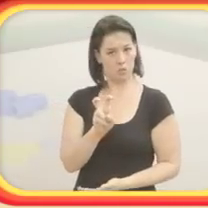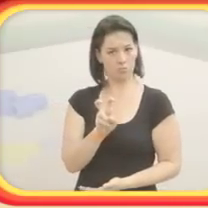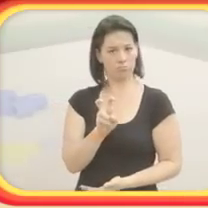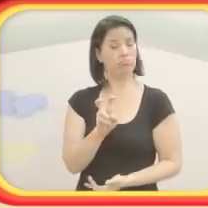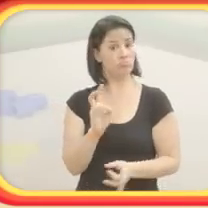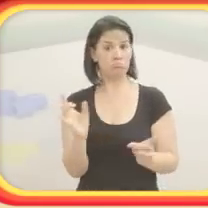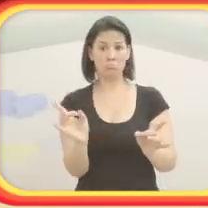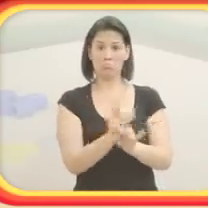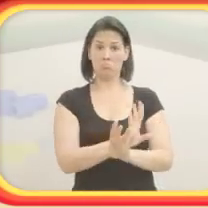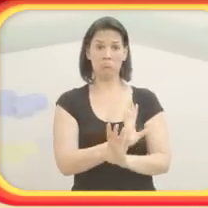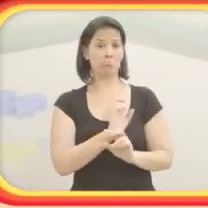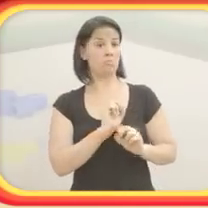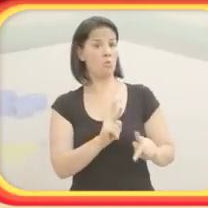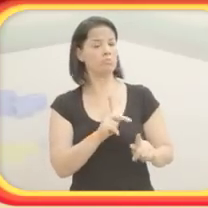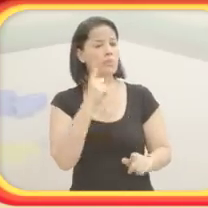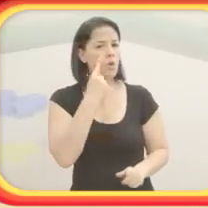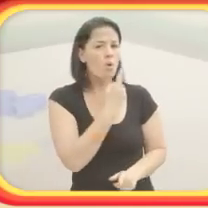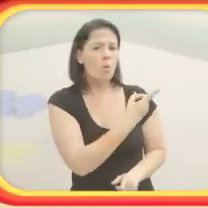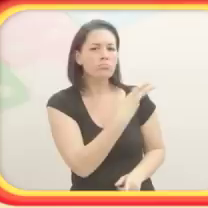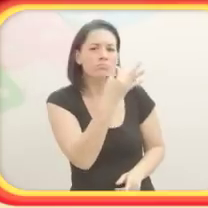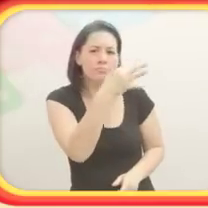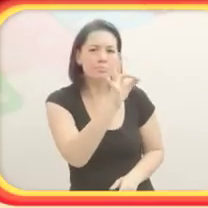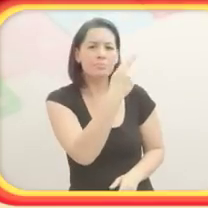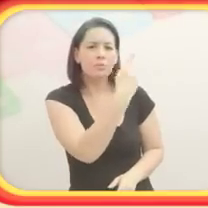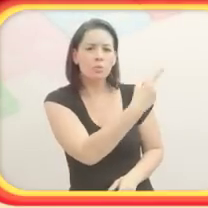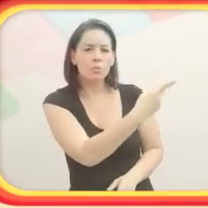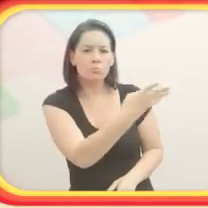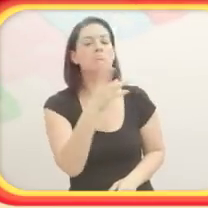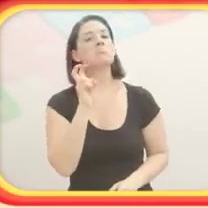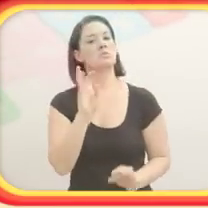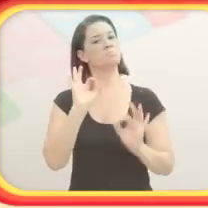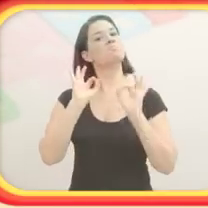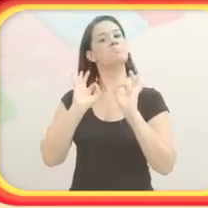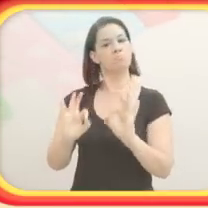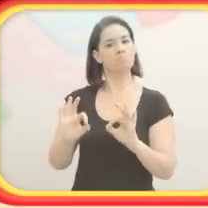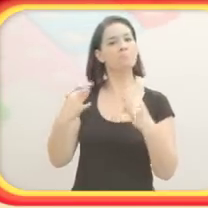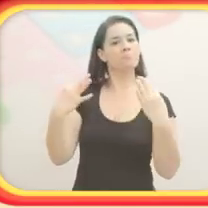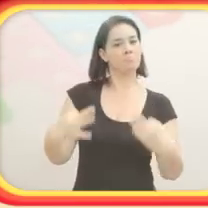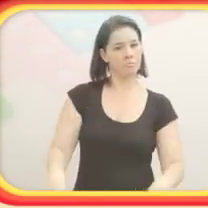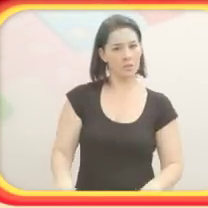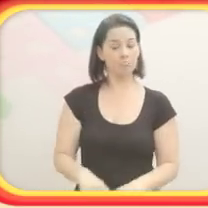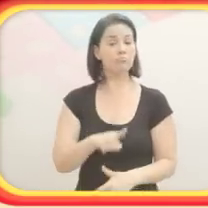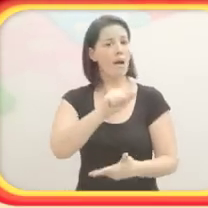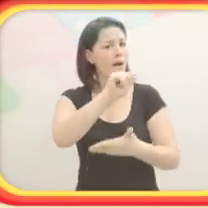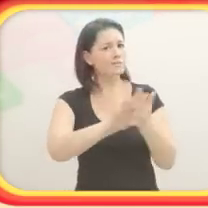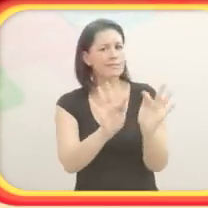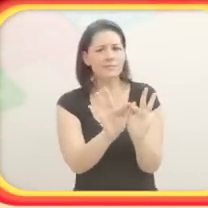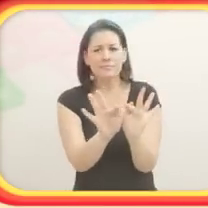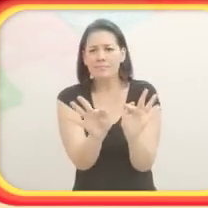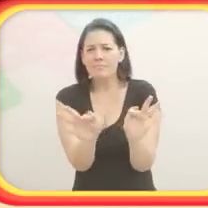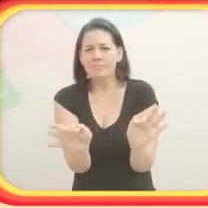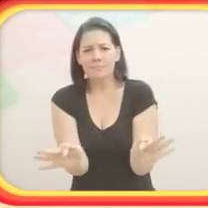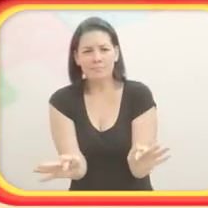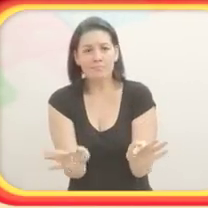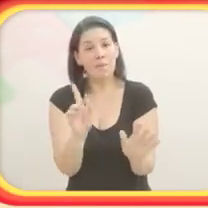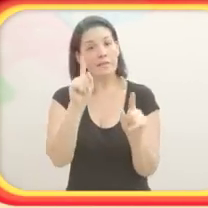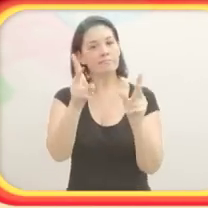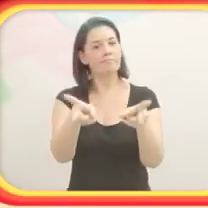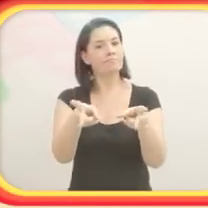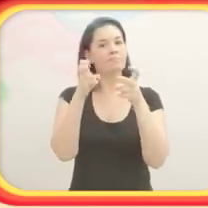começavam a fazer uma contagem. Então, por exemplo, eles pegavam os pinos e começavam a colocar na área delimitada contando.